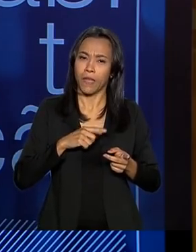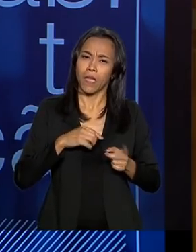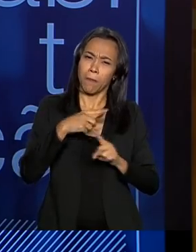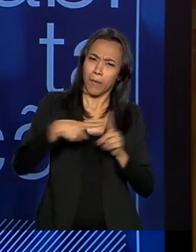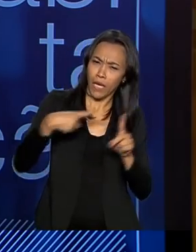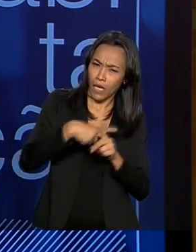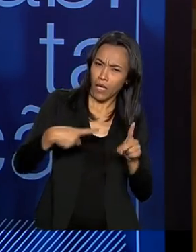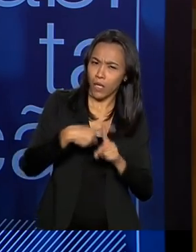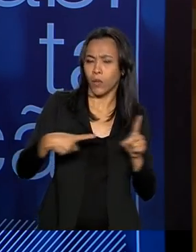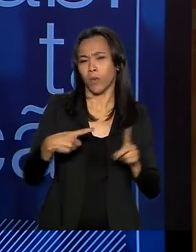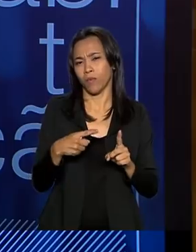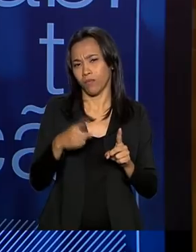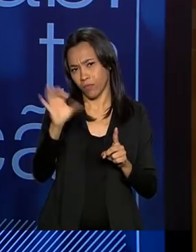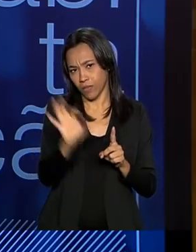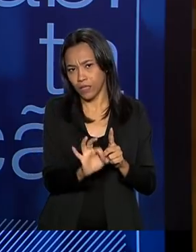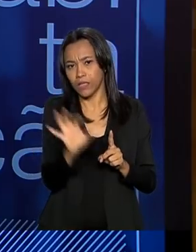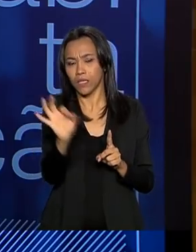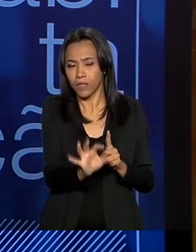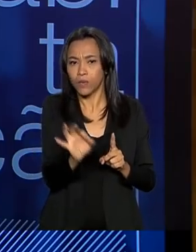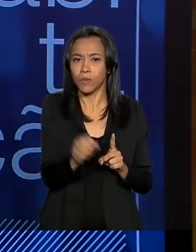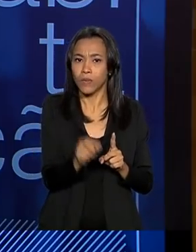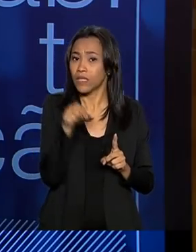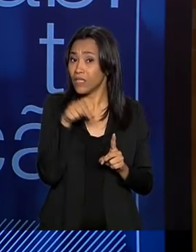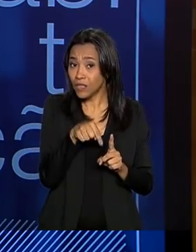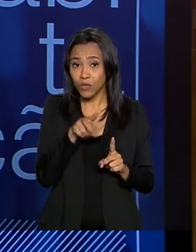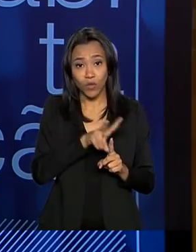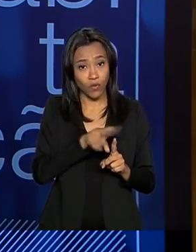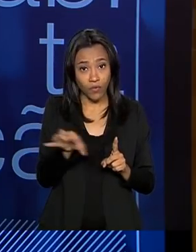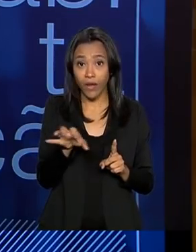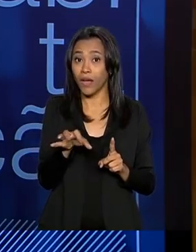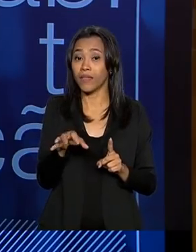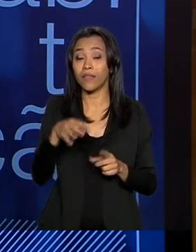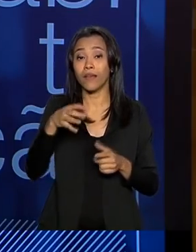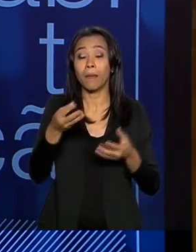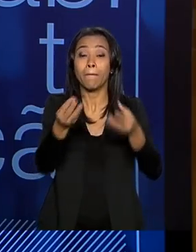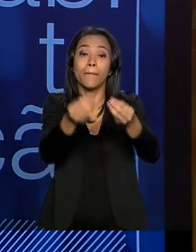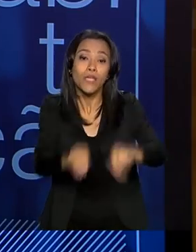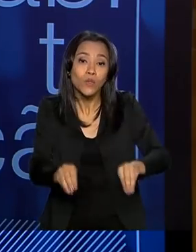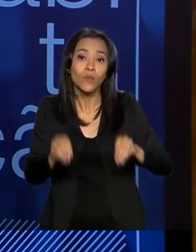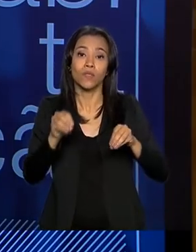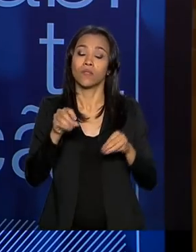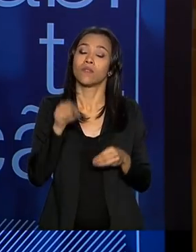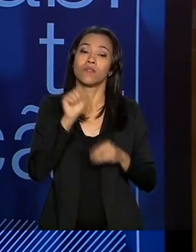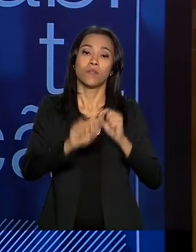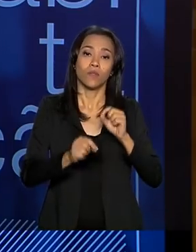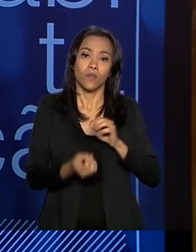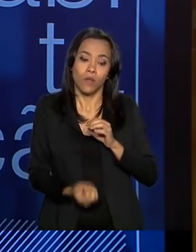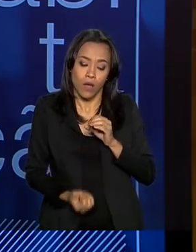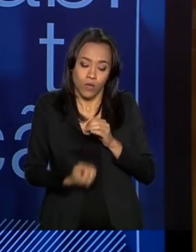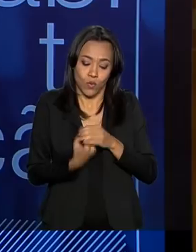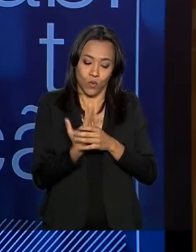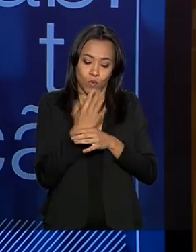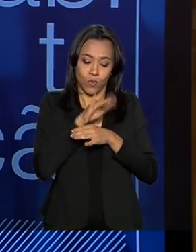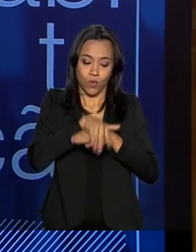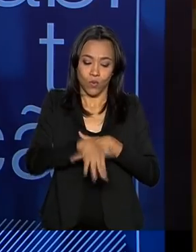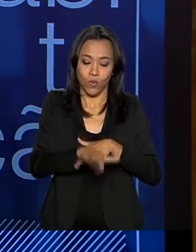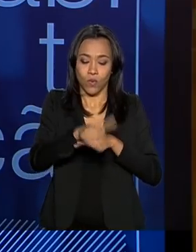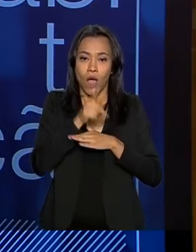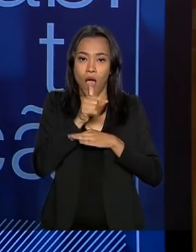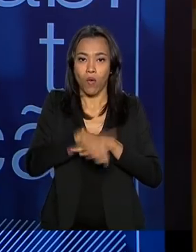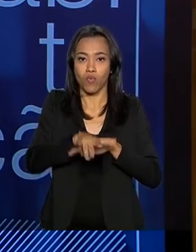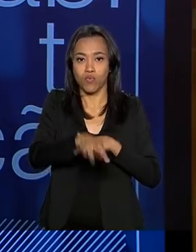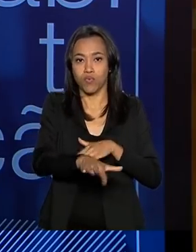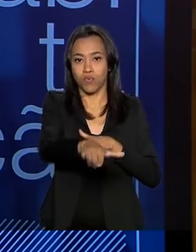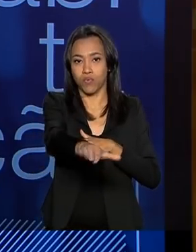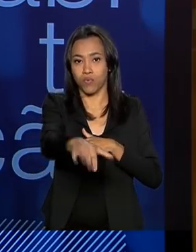,5%, um pouco mais que isso. Não impacta na vazão do Rio São Francisco, não compromete as comunidades ribeirinhas do Baixo